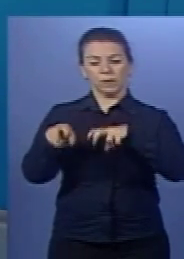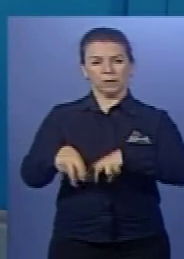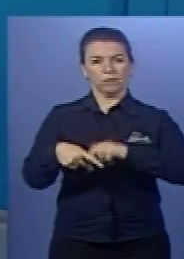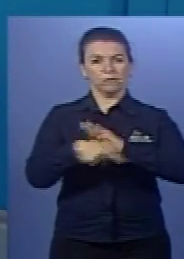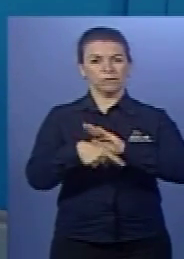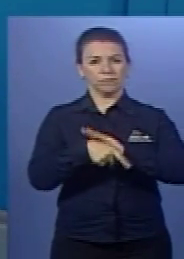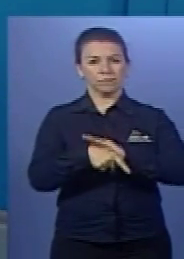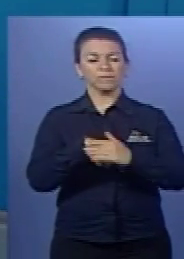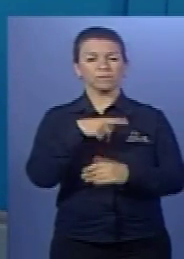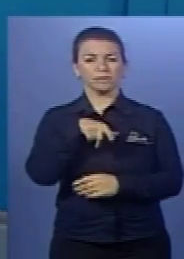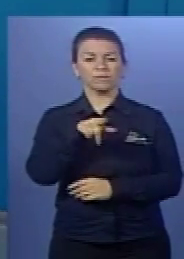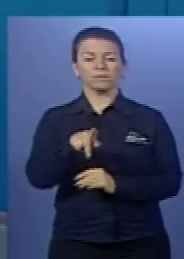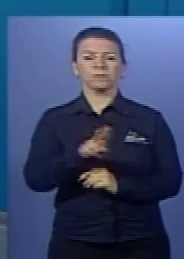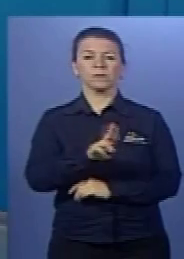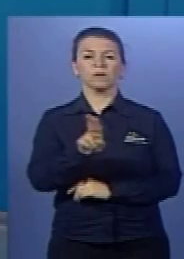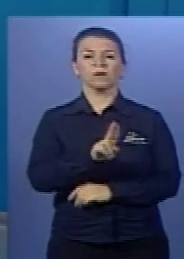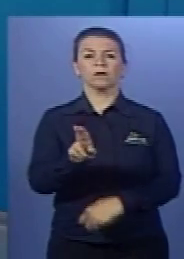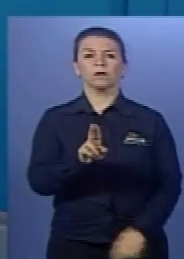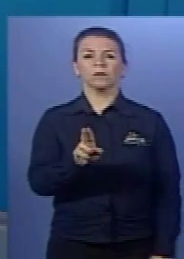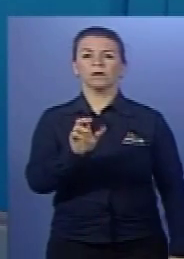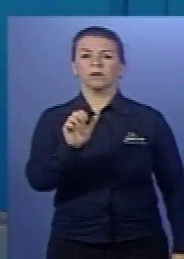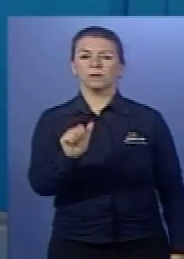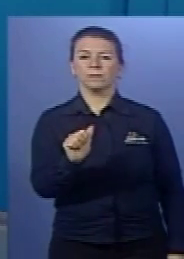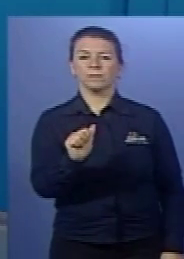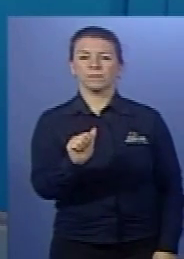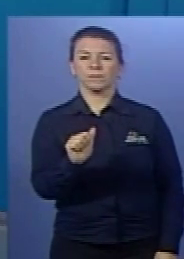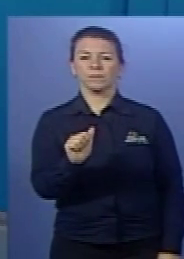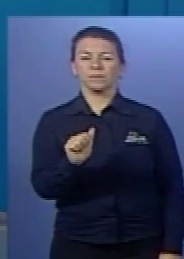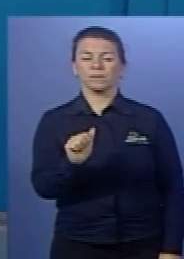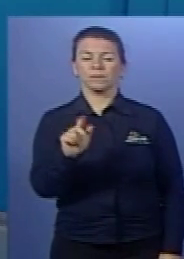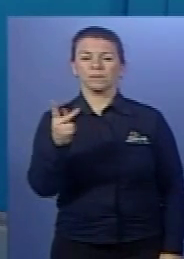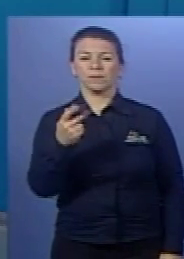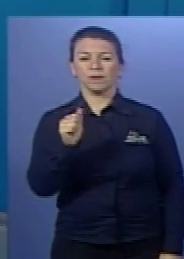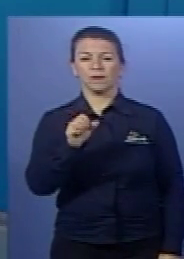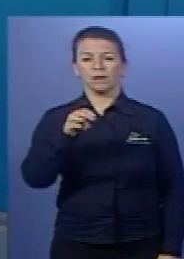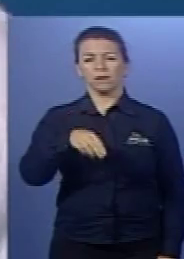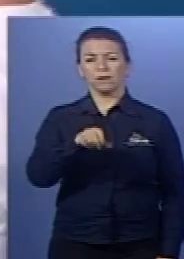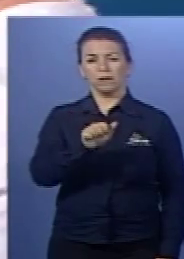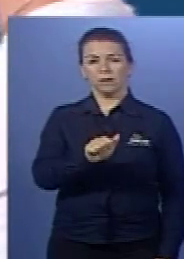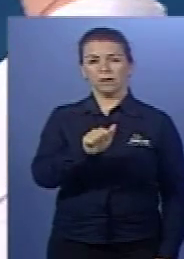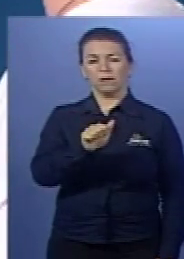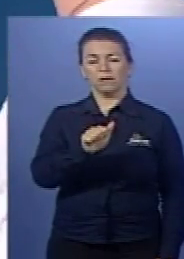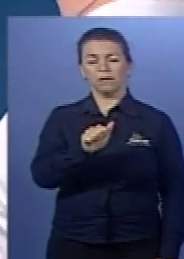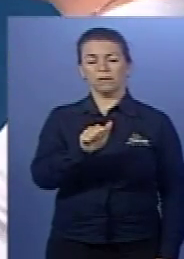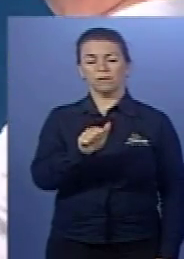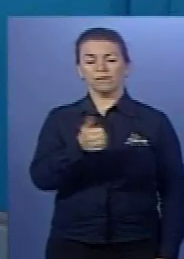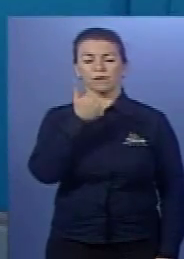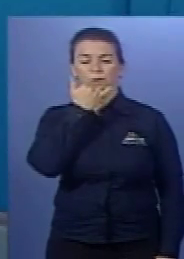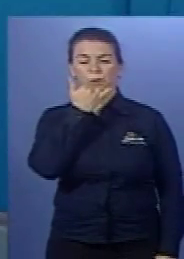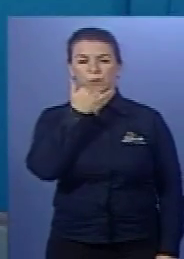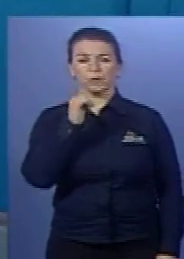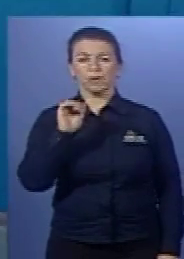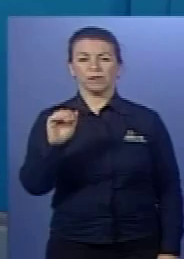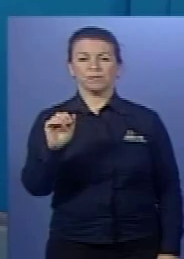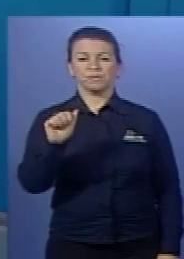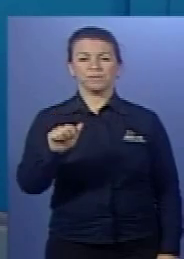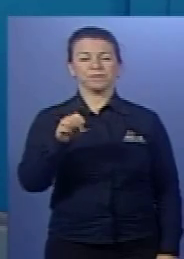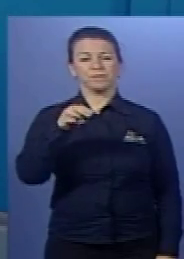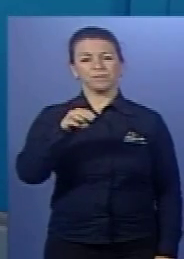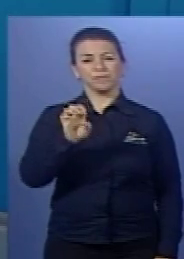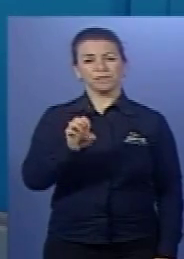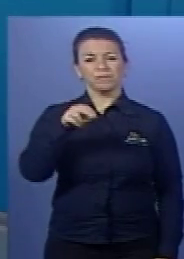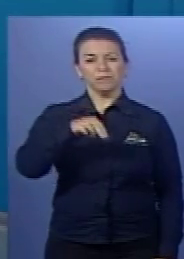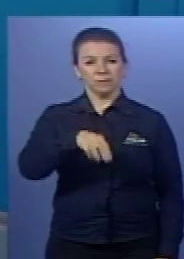no ciclo silvestre. Chama-se aemagogos. Então, isso difere. Bom nome para uma criança. Bom nome, né? Aemagogos. Aí veja,